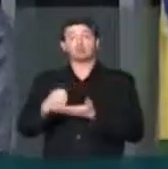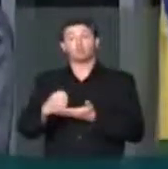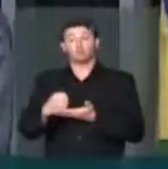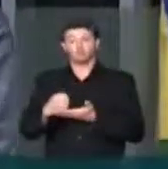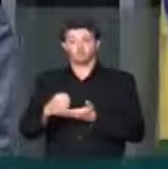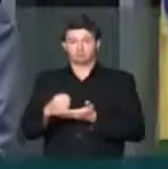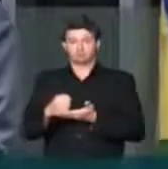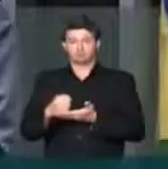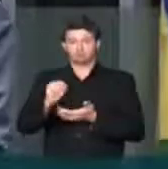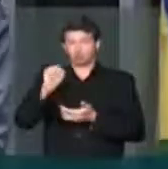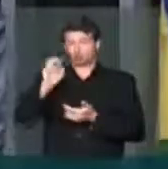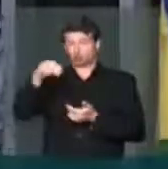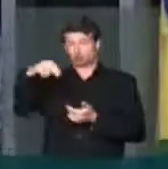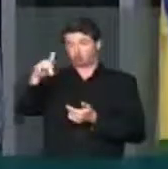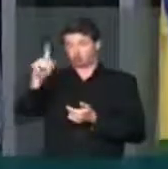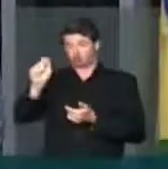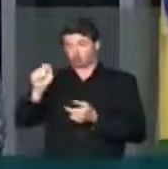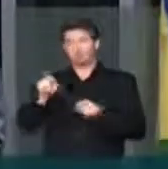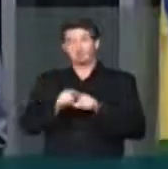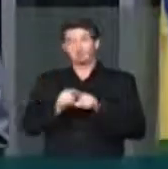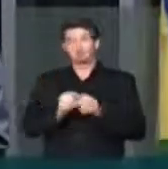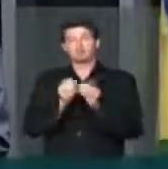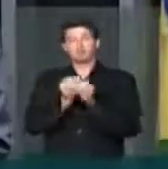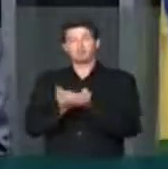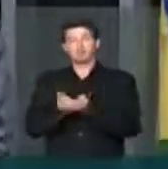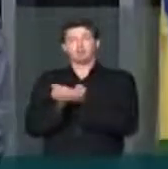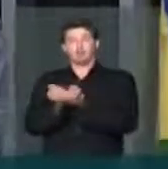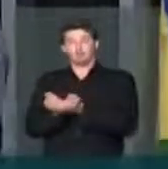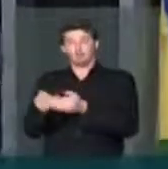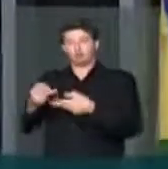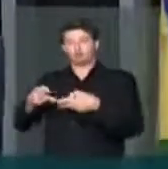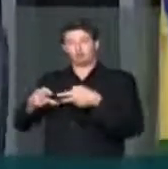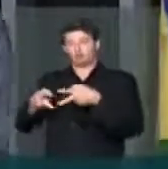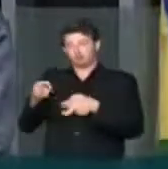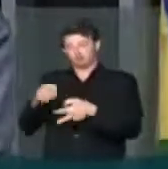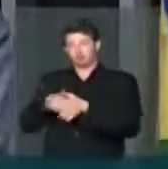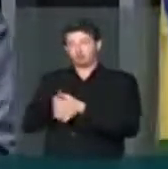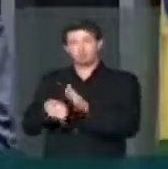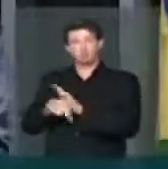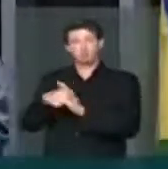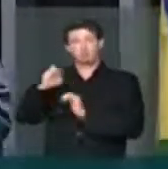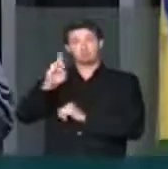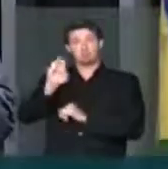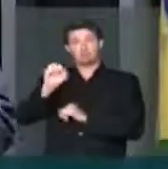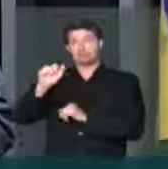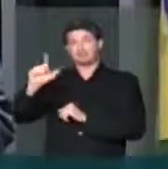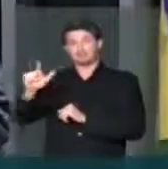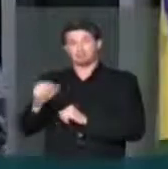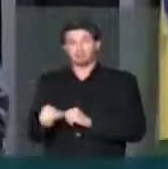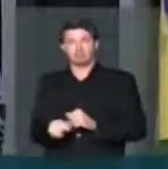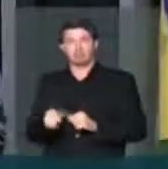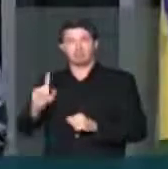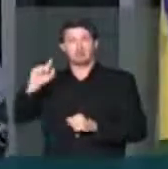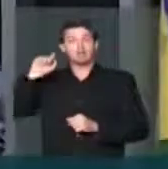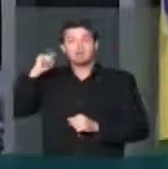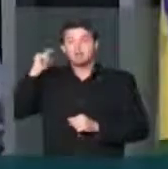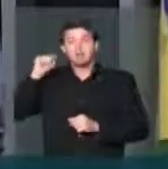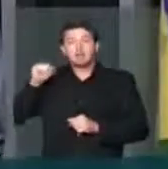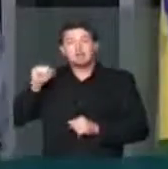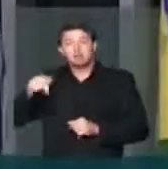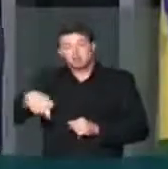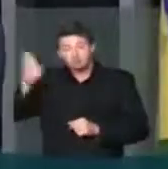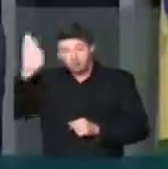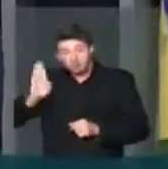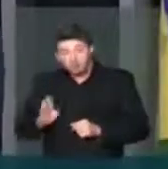de sondas e de navios de prospecção para o pré-sal. Essa loucura que foi feita